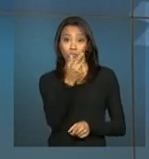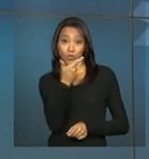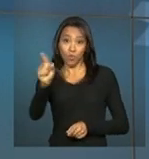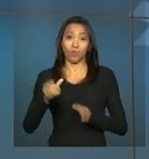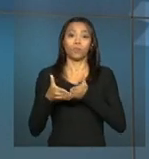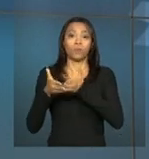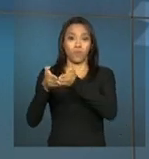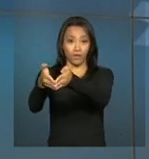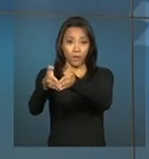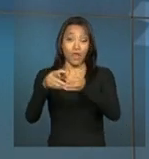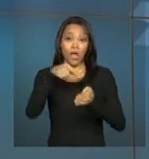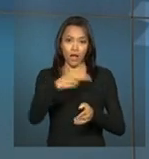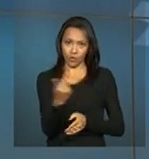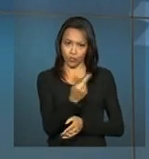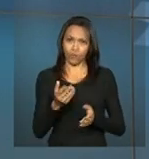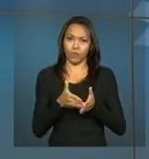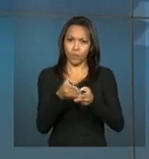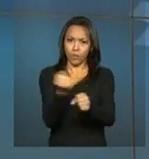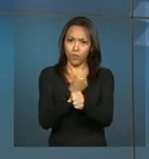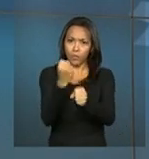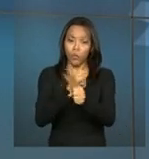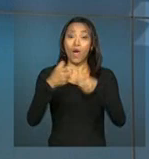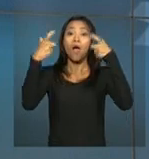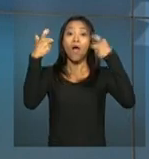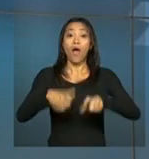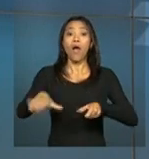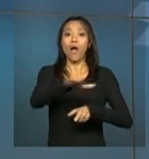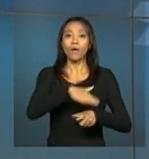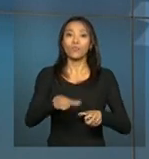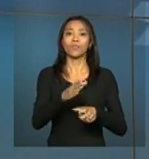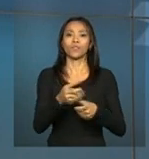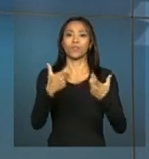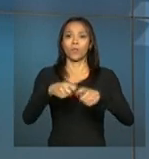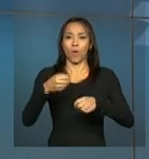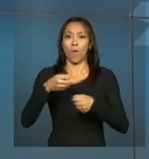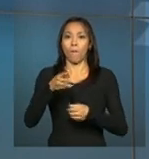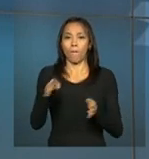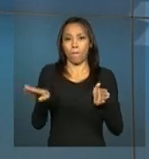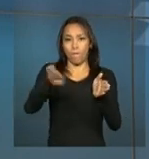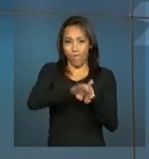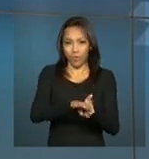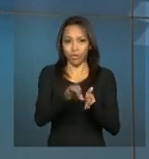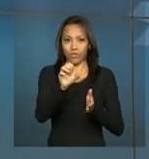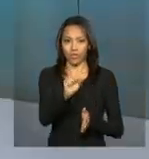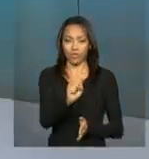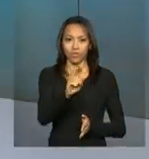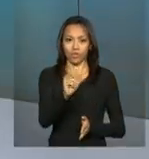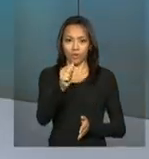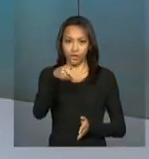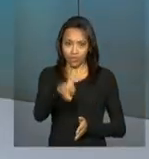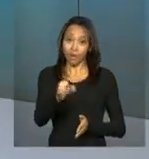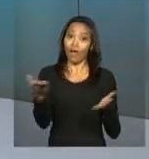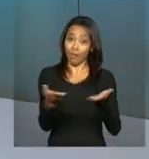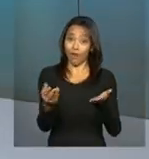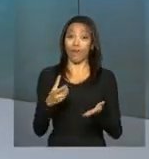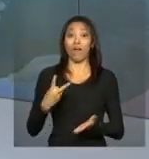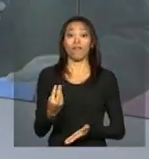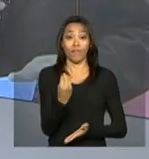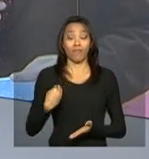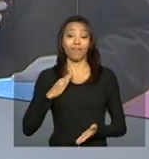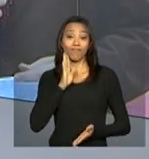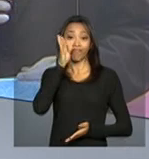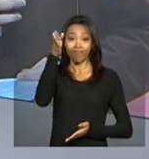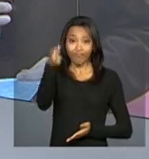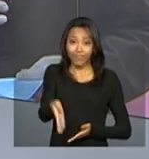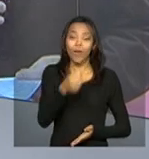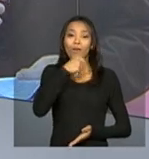As embarcações foram construídas no estaleiro Atlântico Sul, no porto de Suape. Vamos até lá ao vivo. O repórter João Pedro